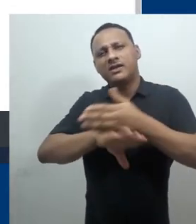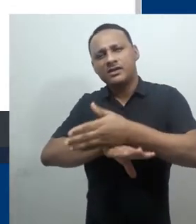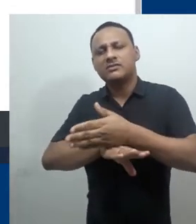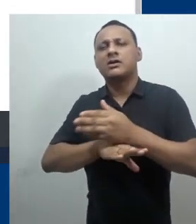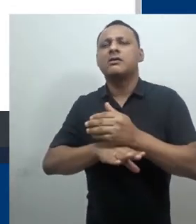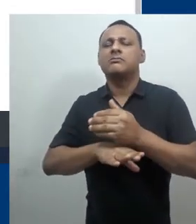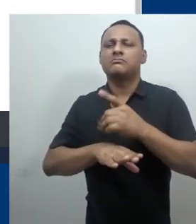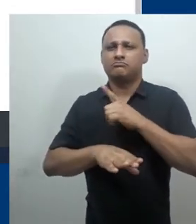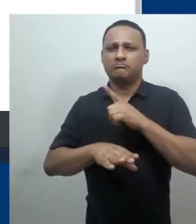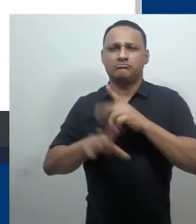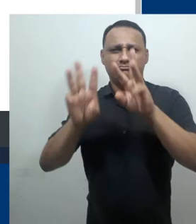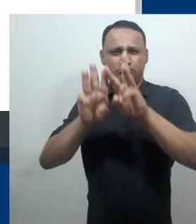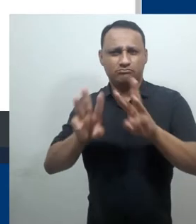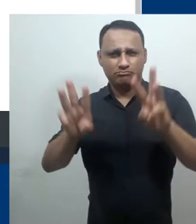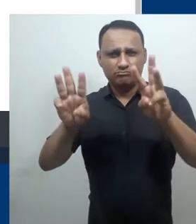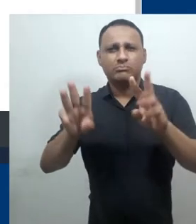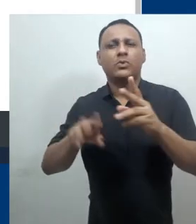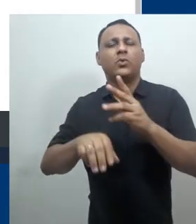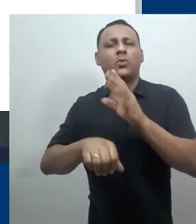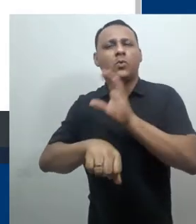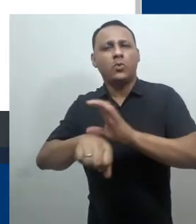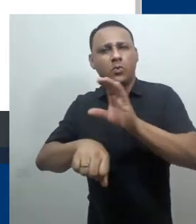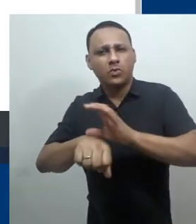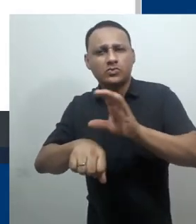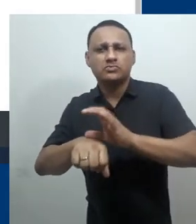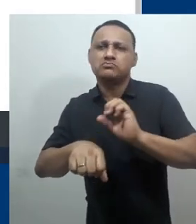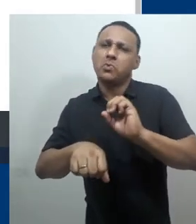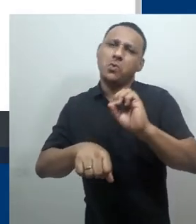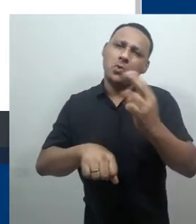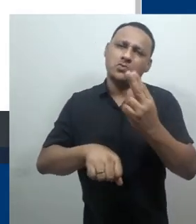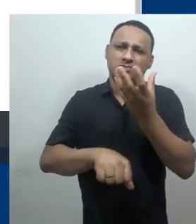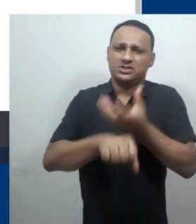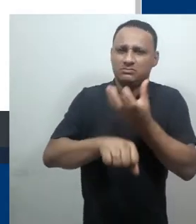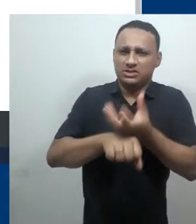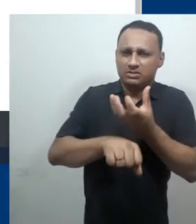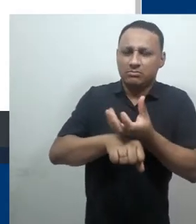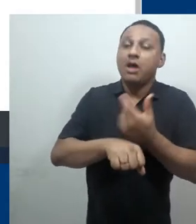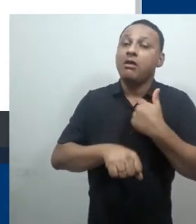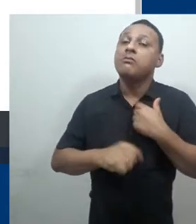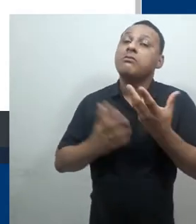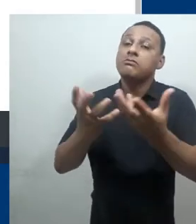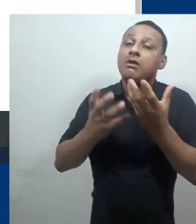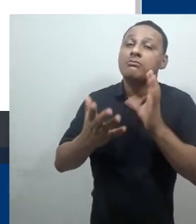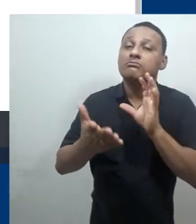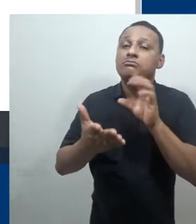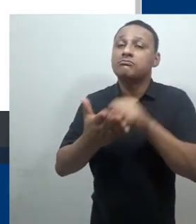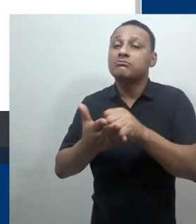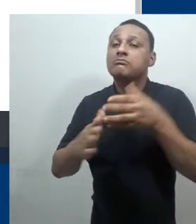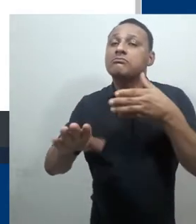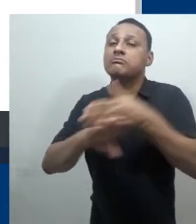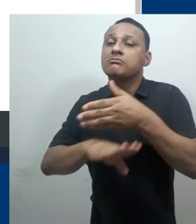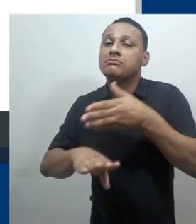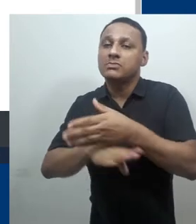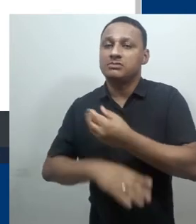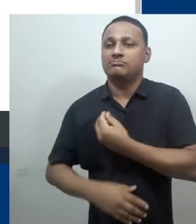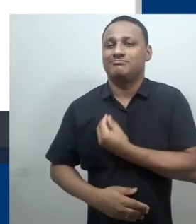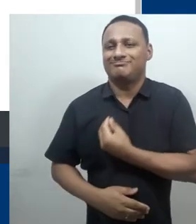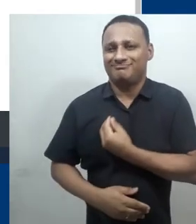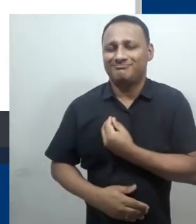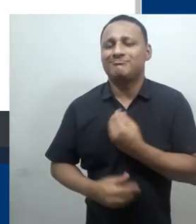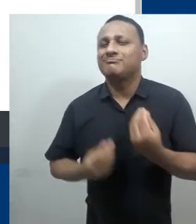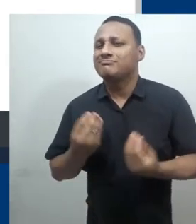página de um curso ou disciplina para podermos localizar a página de participantes deste curso ou disciplina.